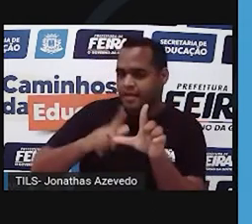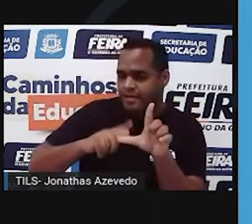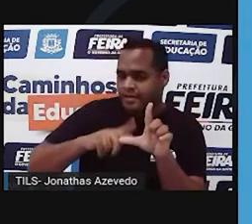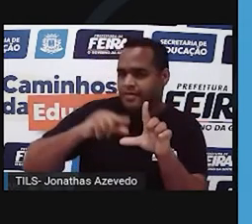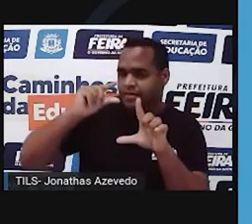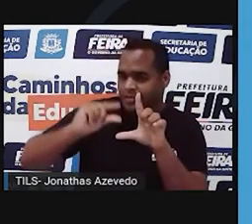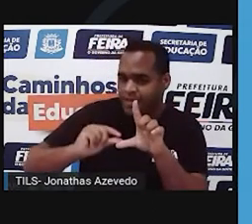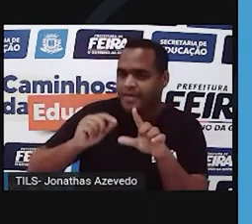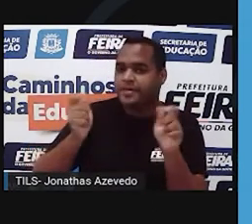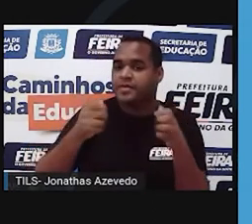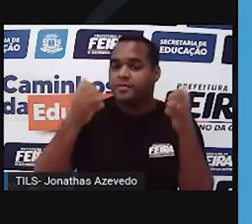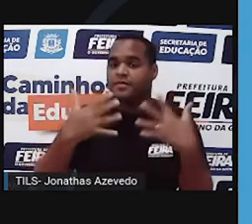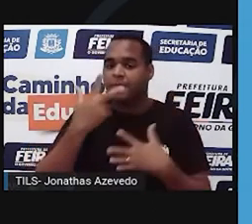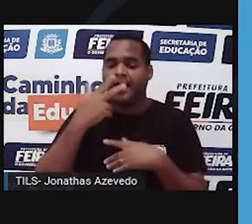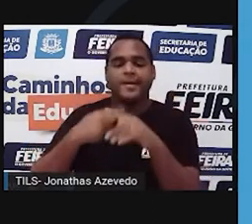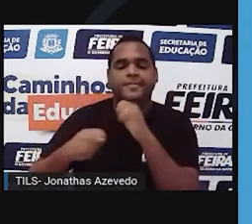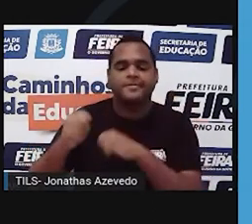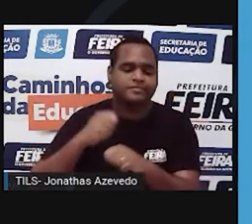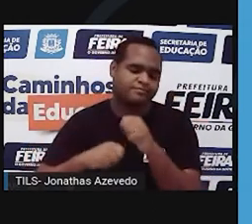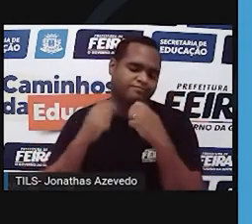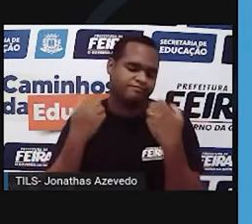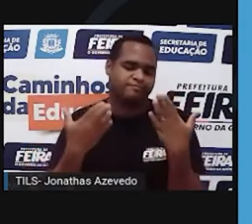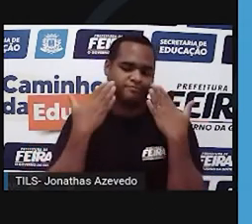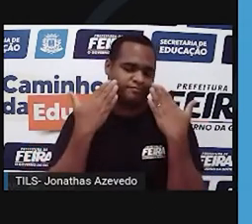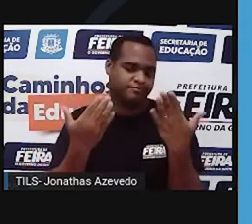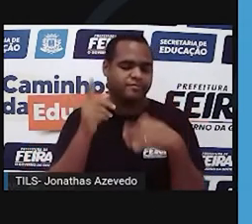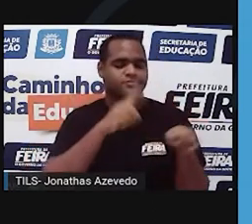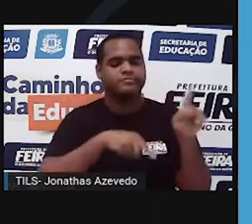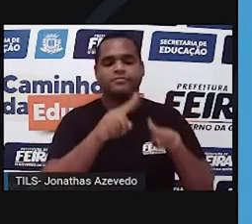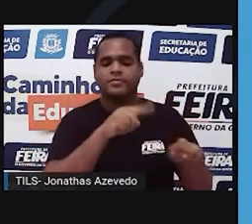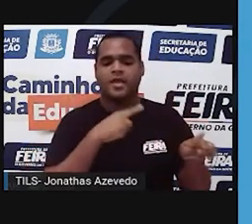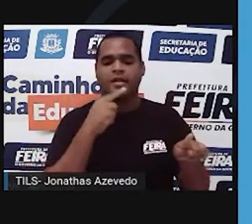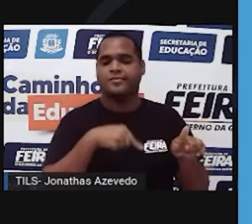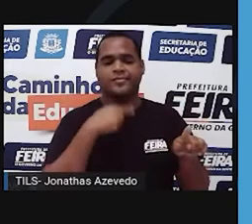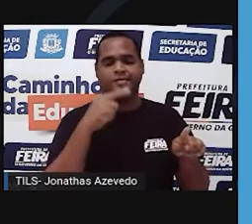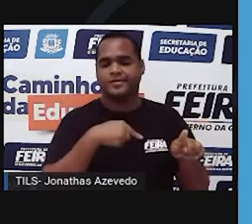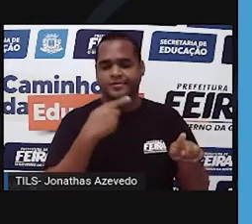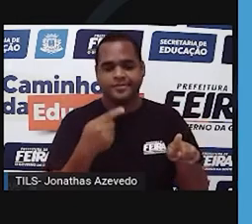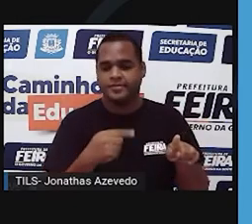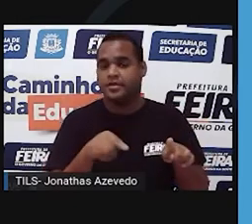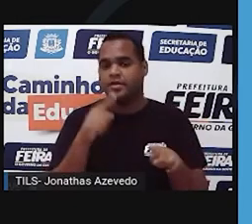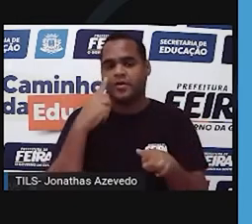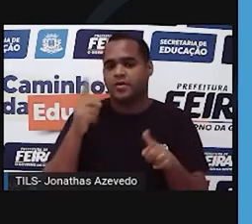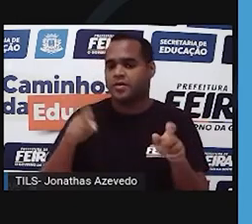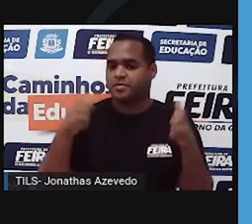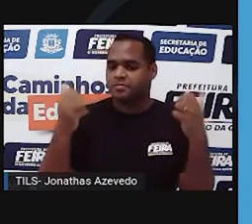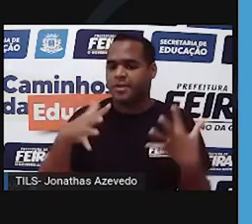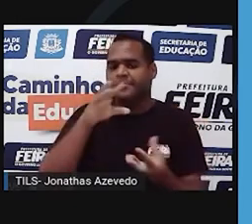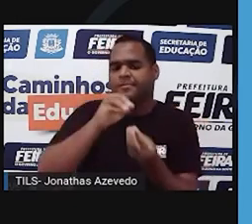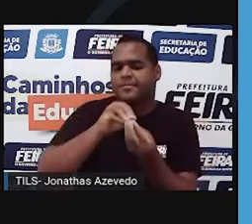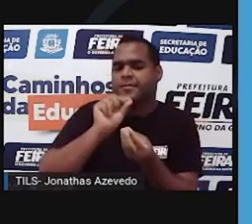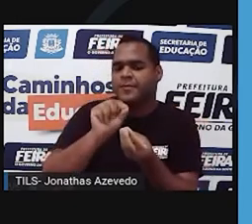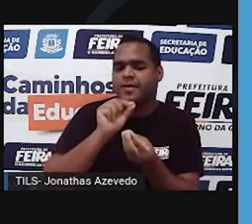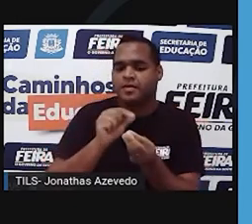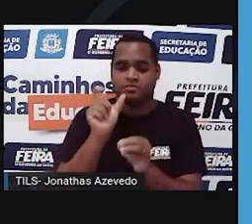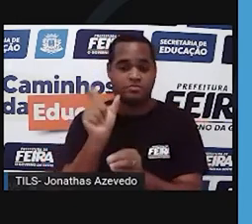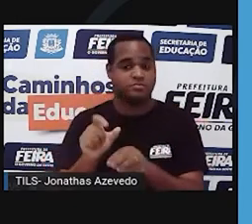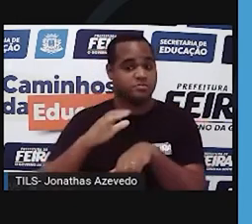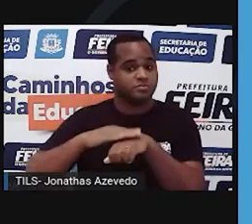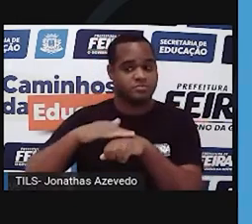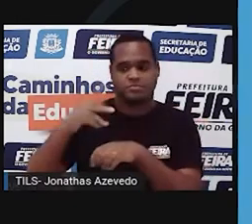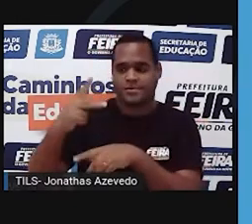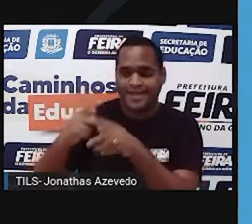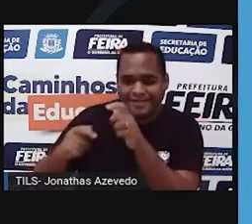significa que ele é recessivo e que na presença do dominante ele não se manifesta. Então, por isso, a gente já pode concluir que para uma característica recessiva se